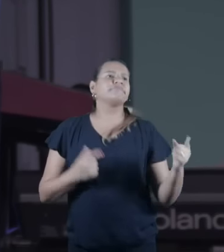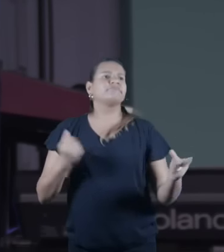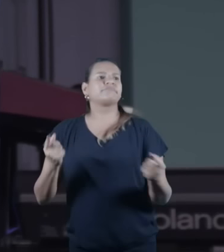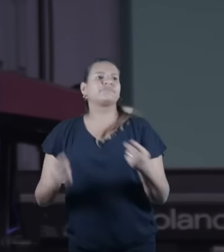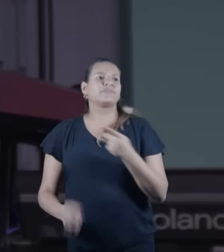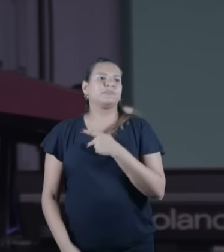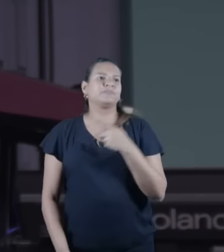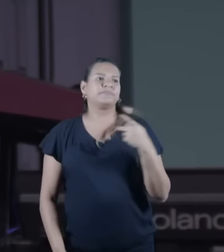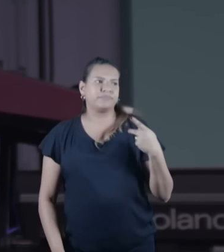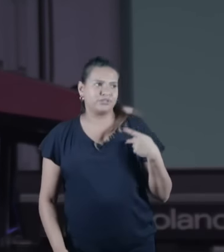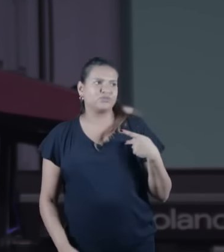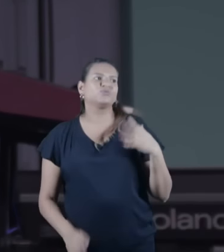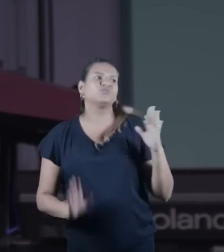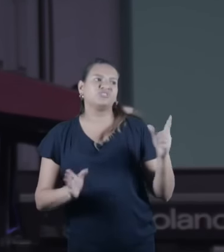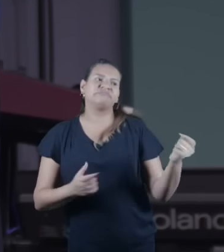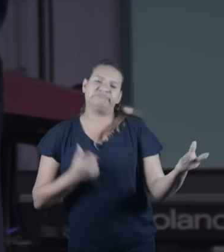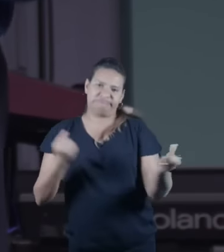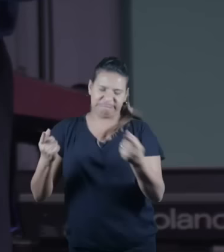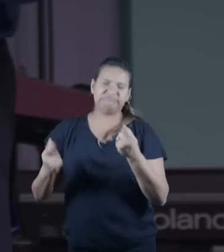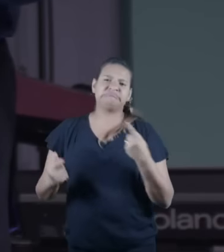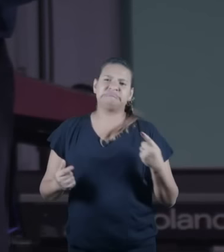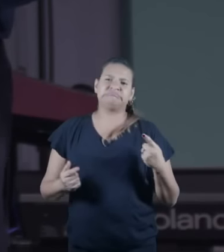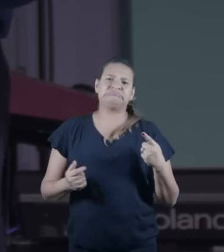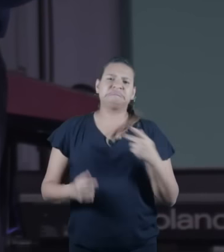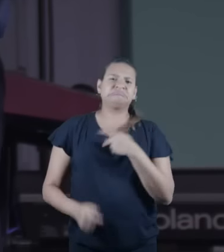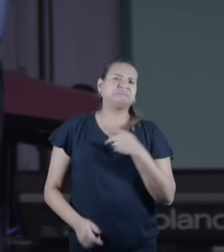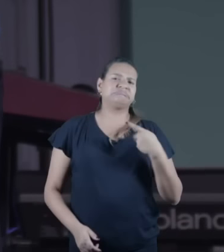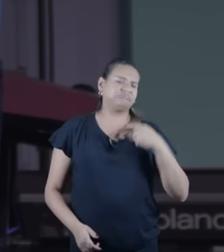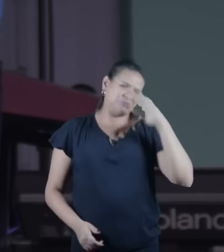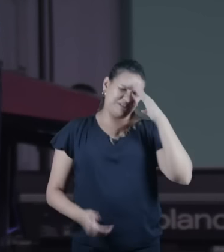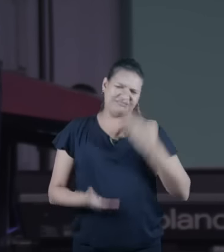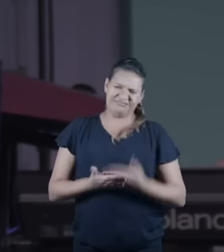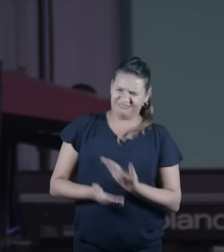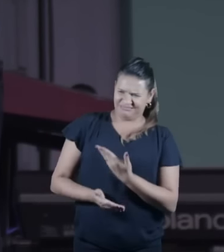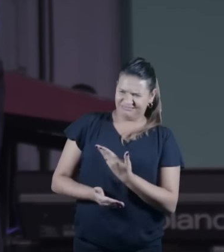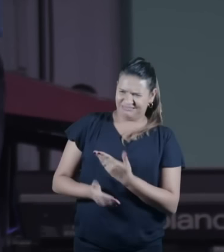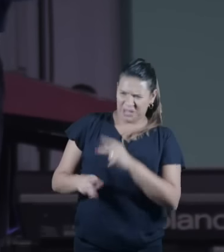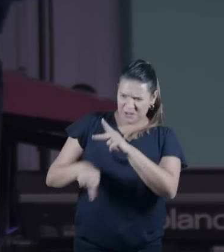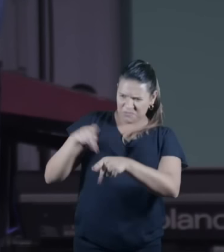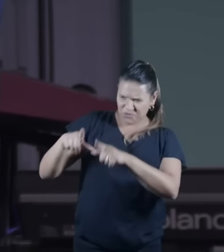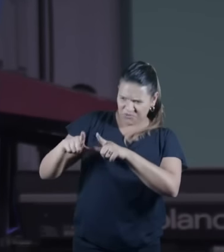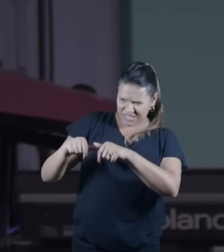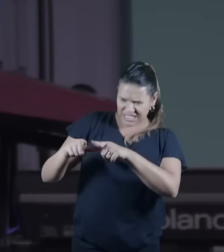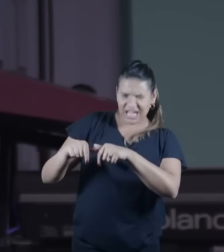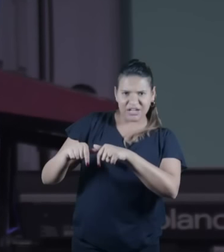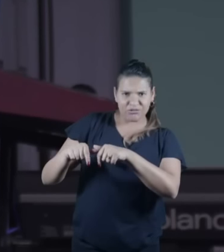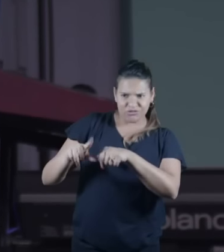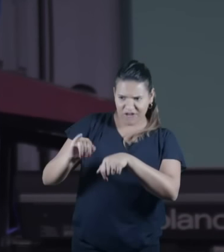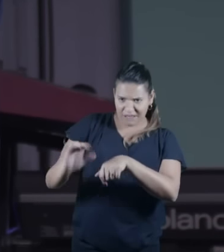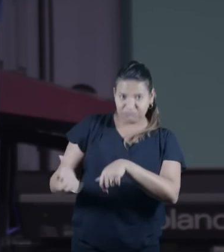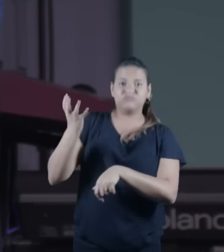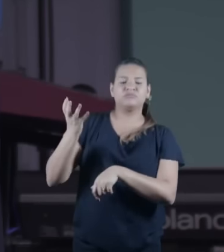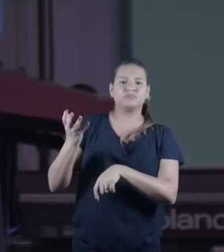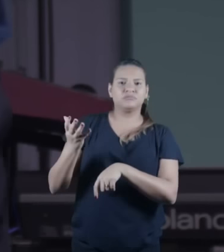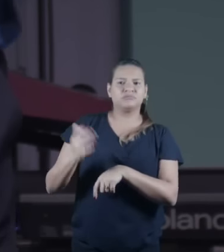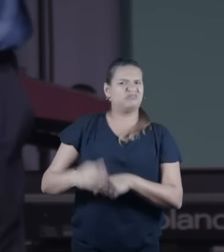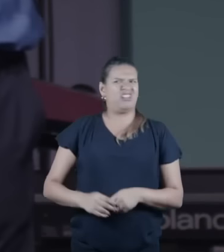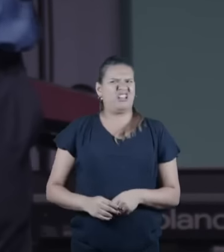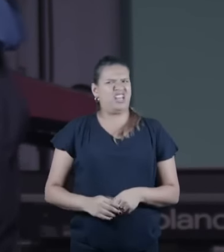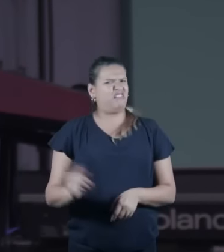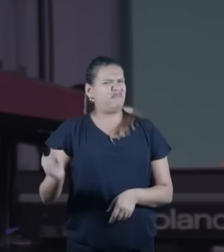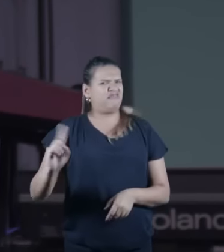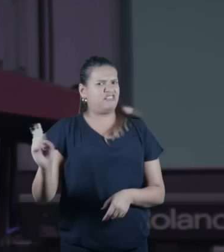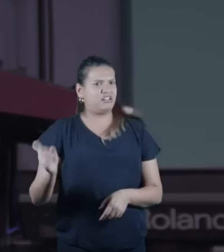depois você me disse que até entre os judeus tinha isso não acreditavam que Israel povo de Israel ia voltar e quando